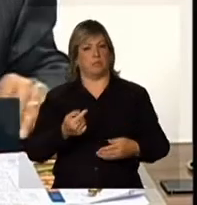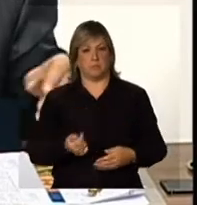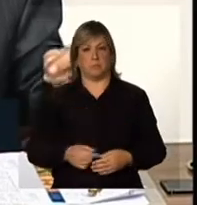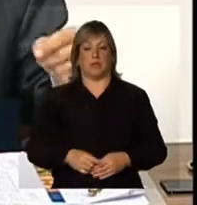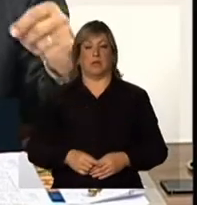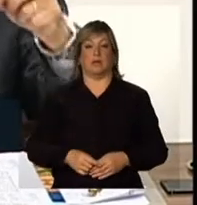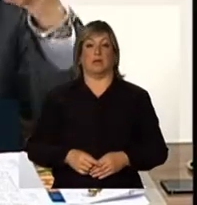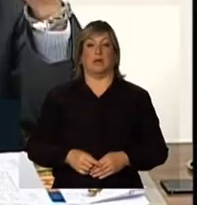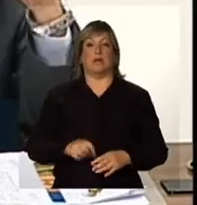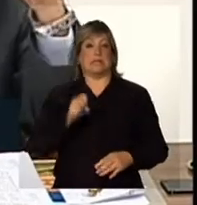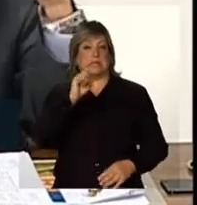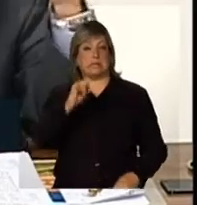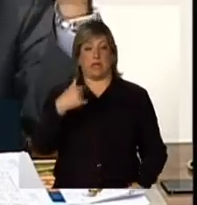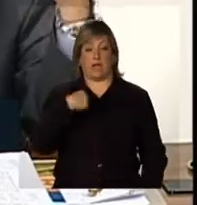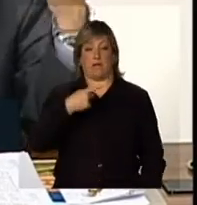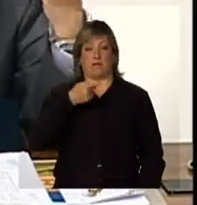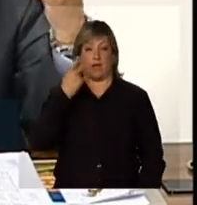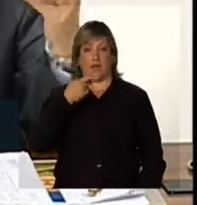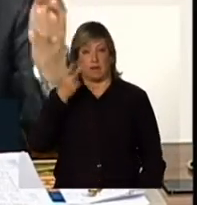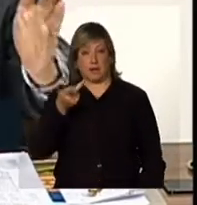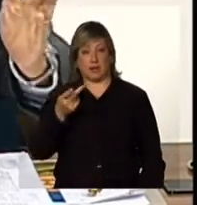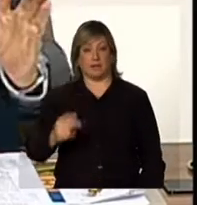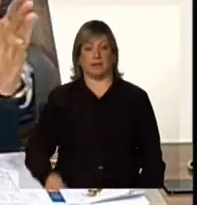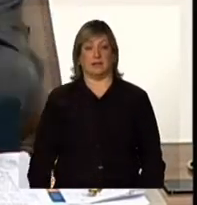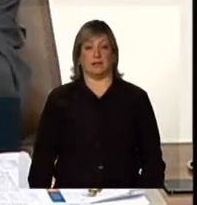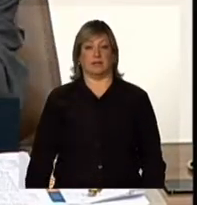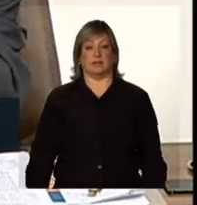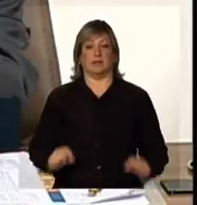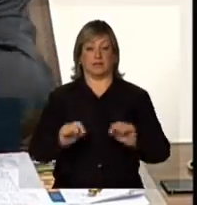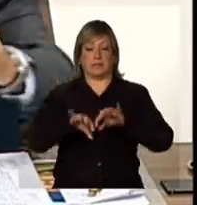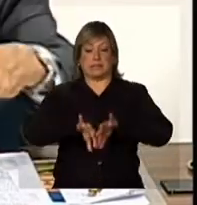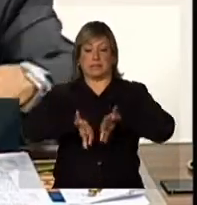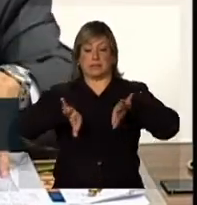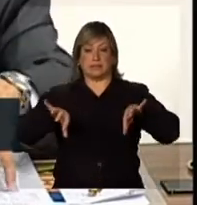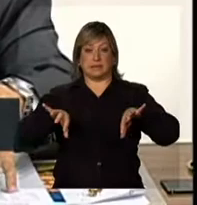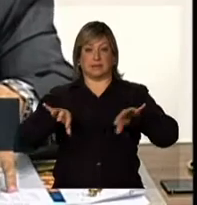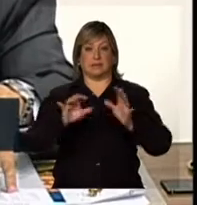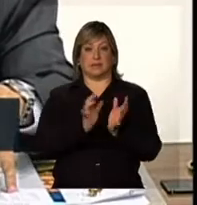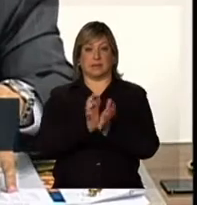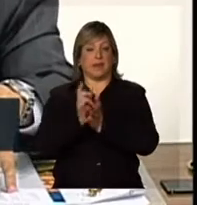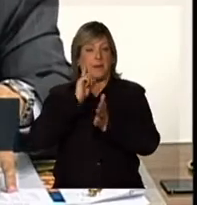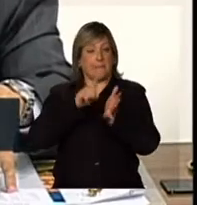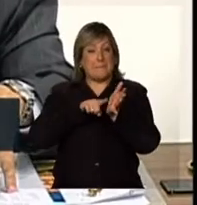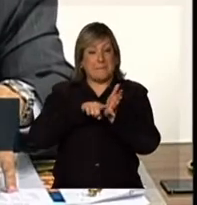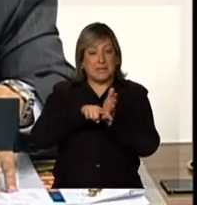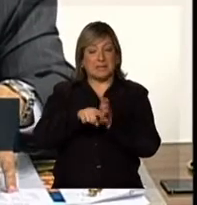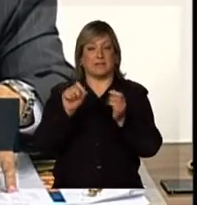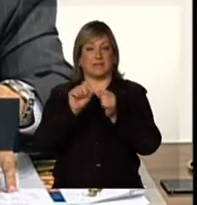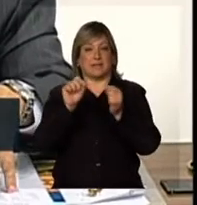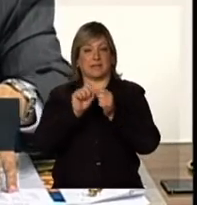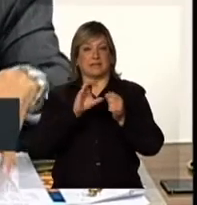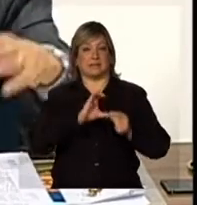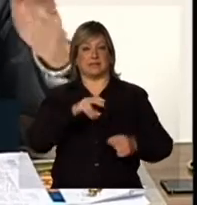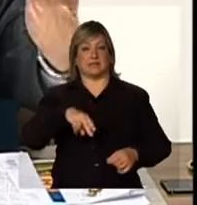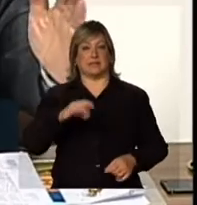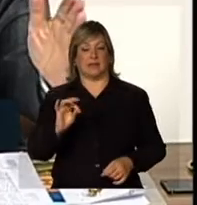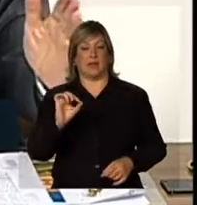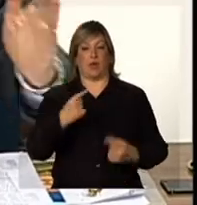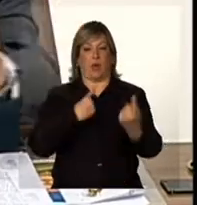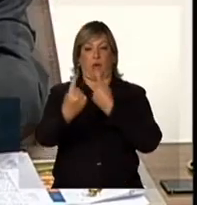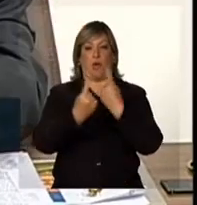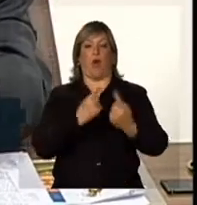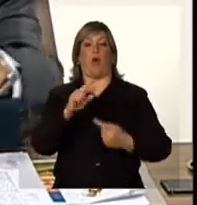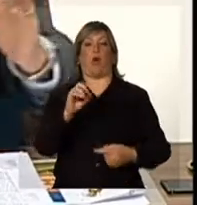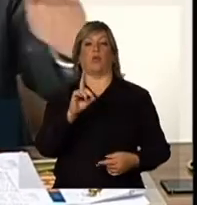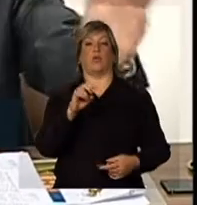falar, separando na pesquisa feita pela CNT, rodovias